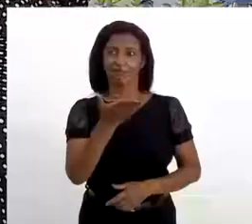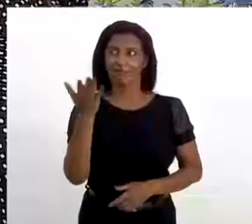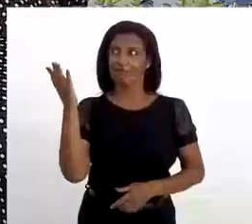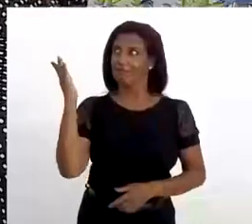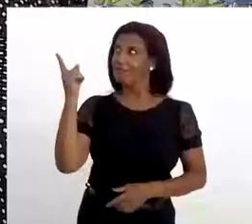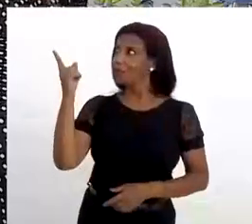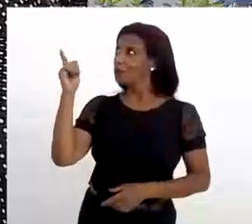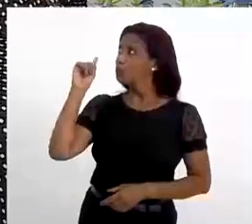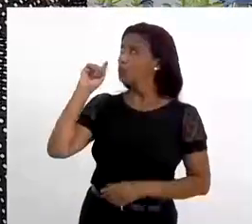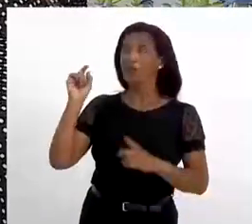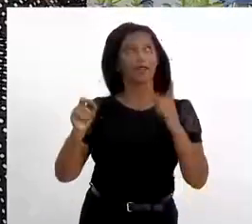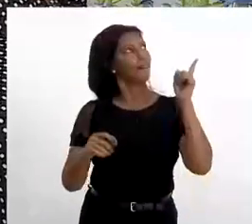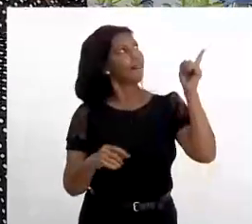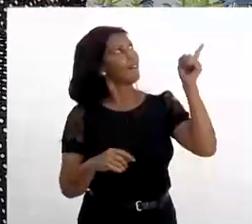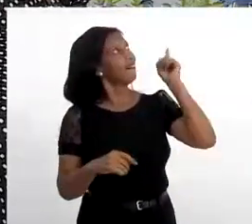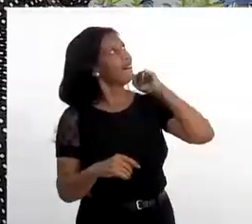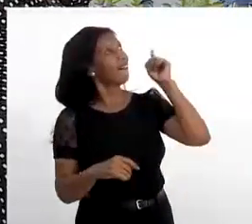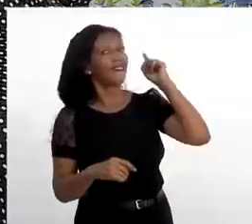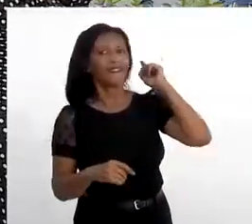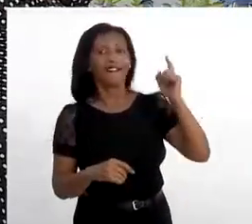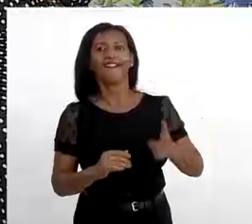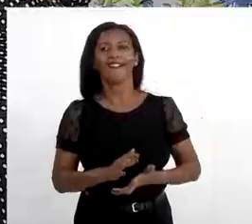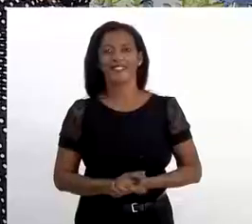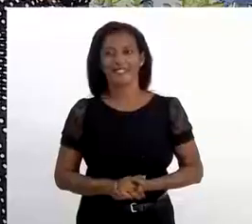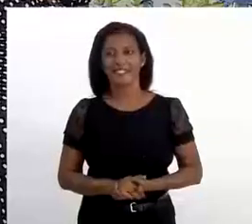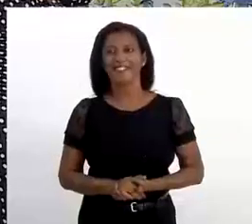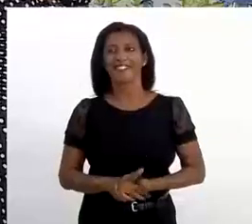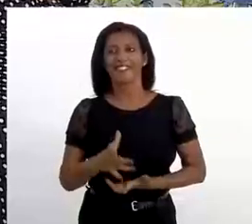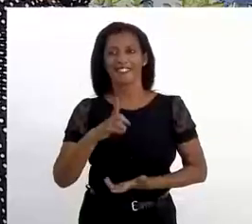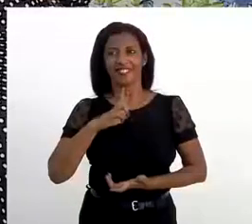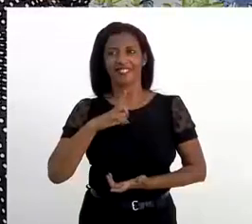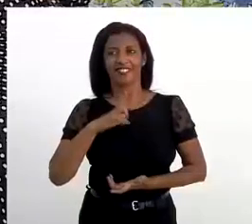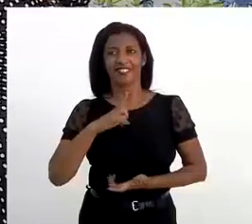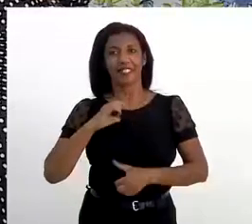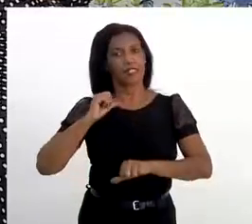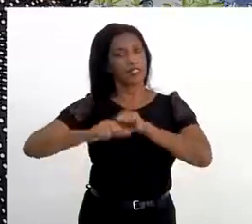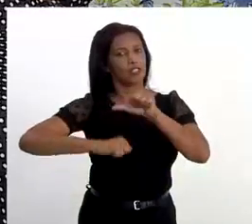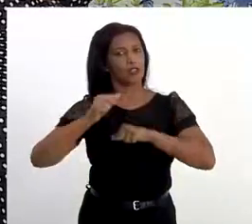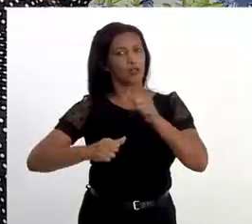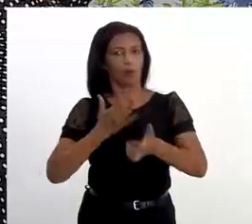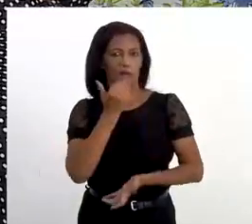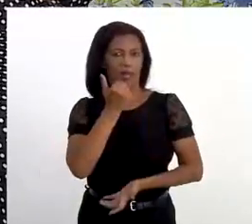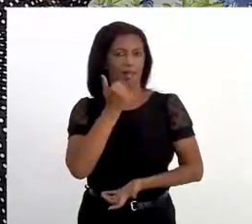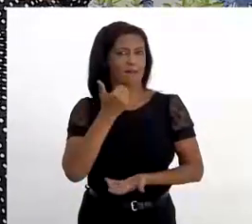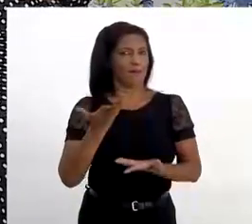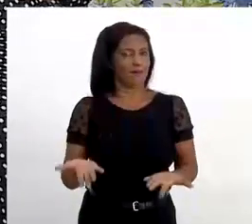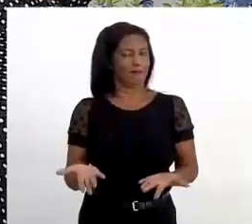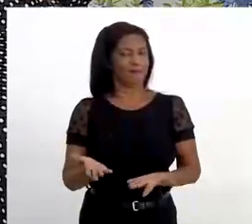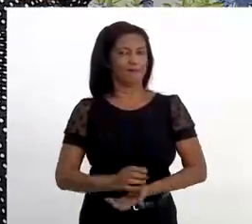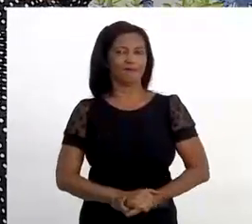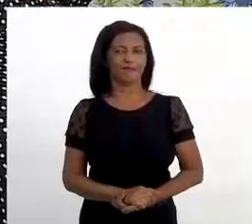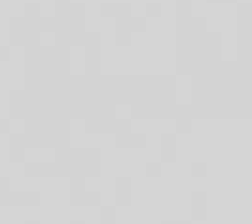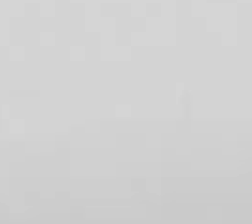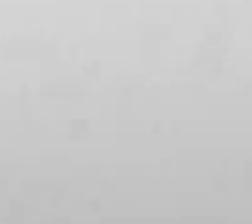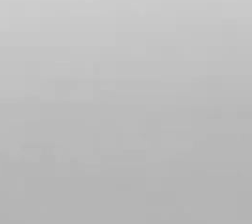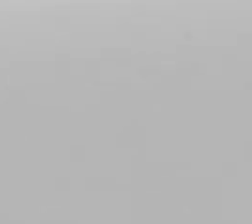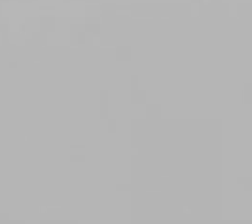vocês podem ver aqui atrás da gente, que geram cestas básicas. Até daqui a pouco.